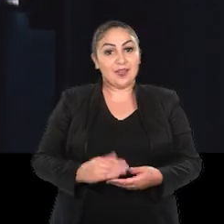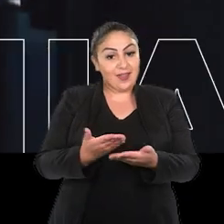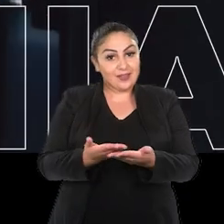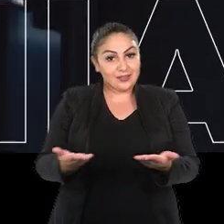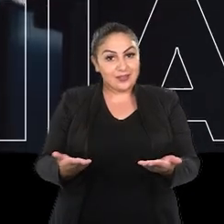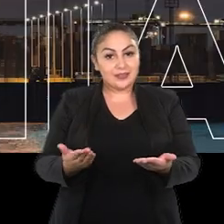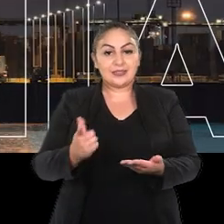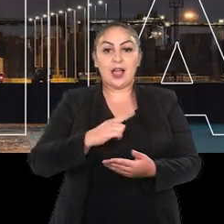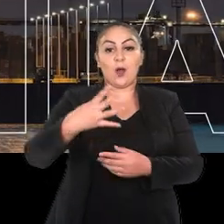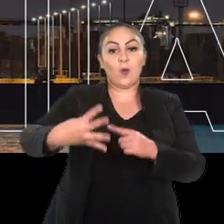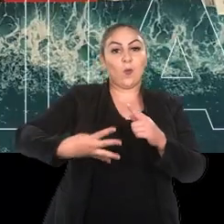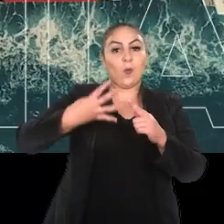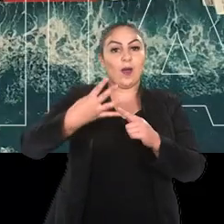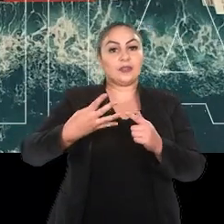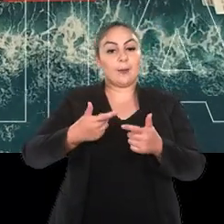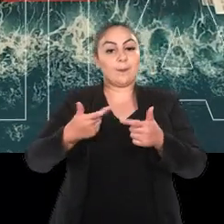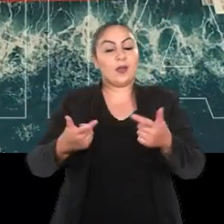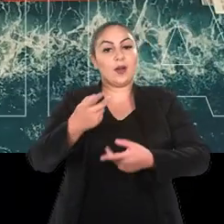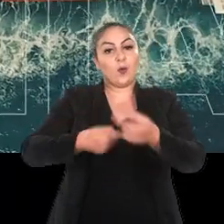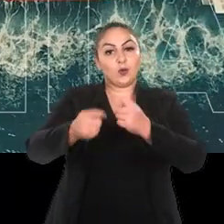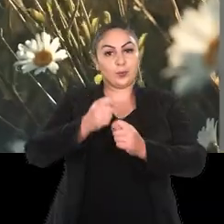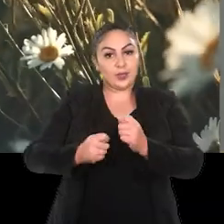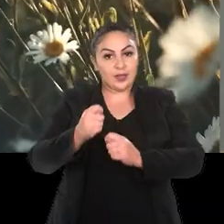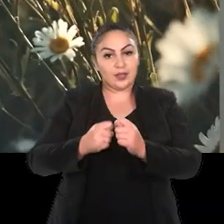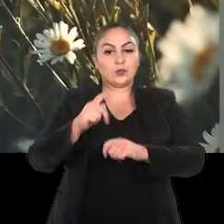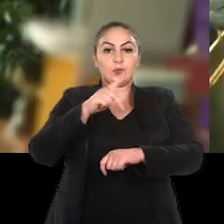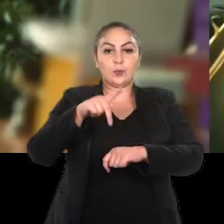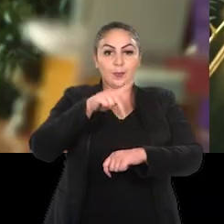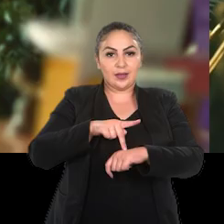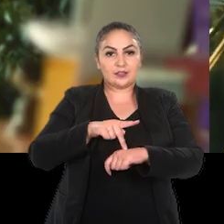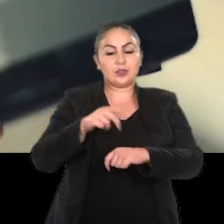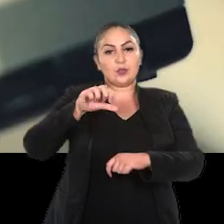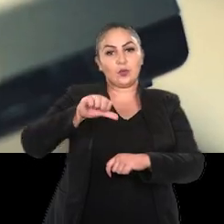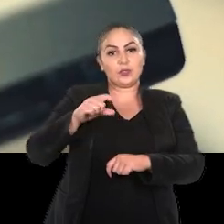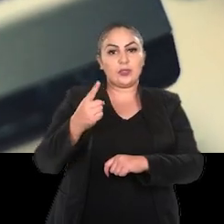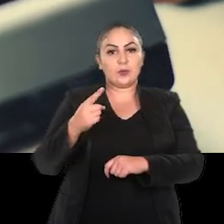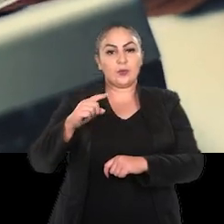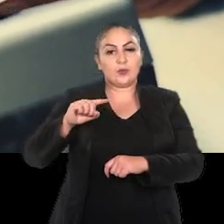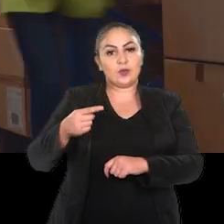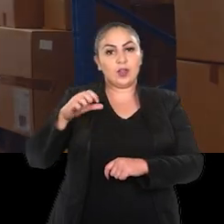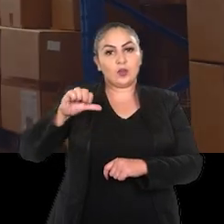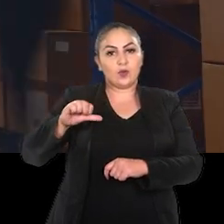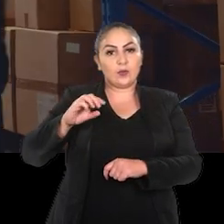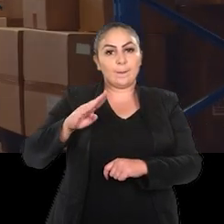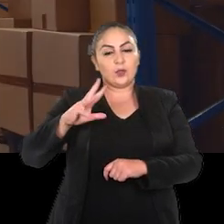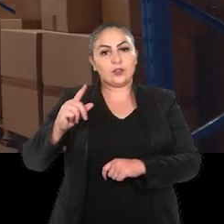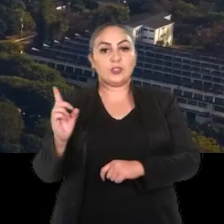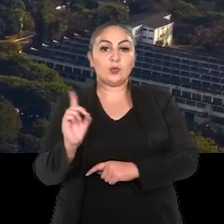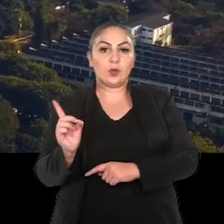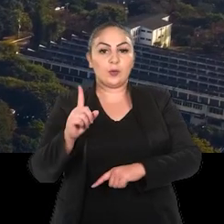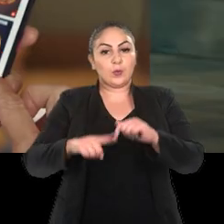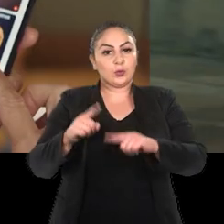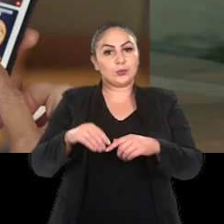Aqui está a quarta maior economia do país, com 91,9 bilhões de dólares de produto interno bruto.